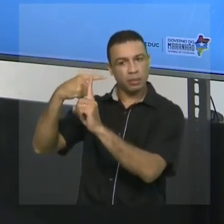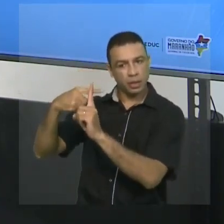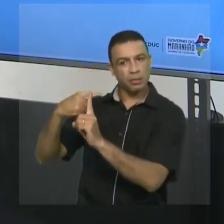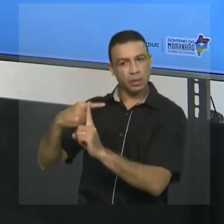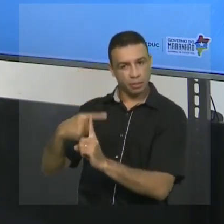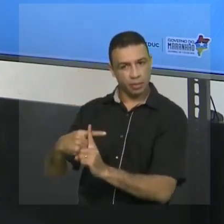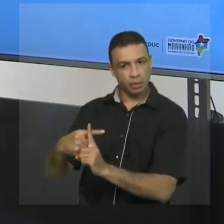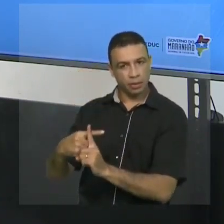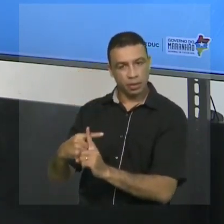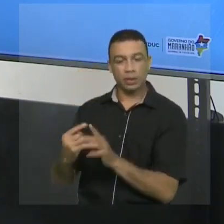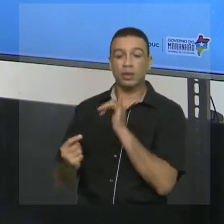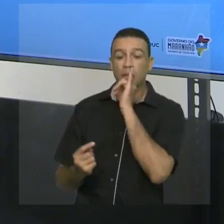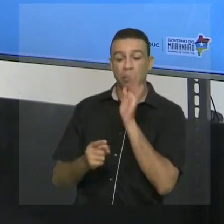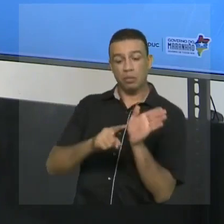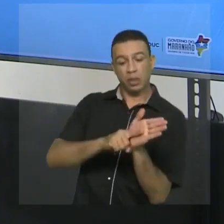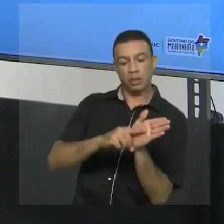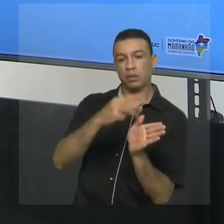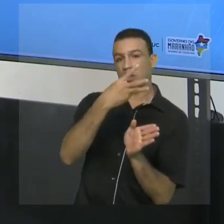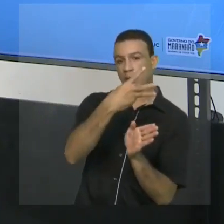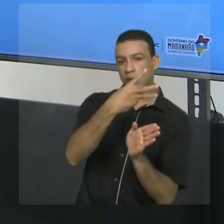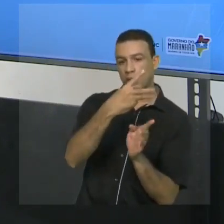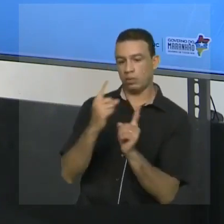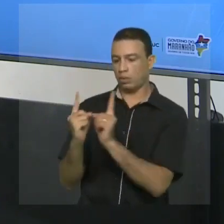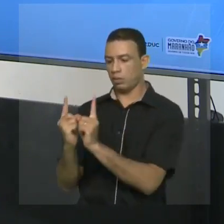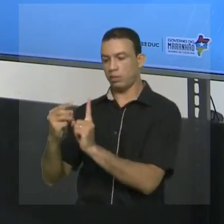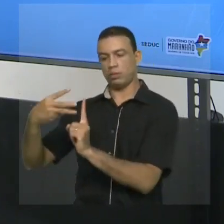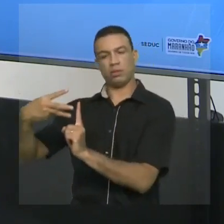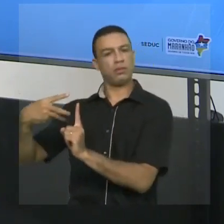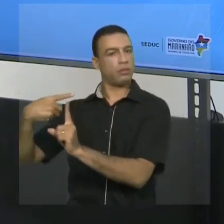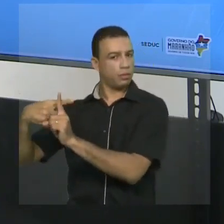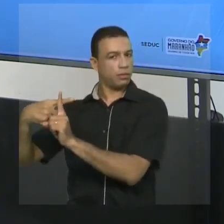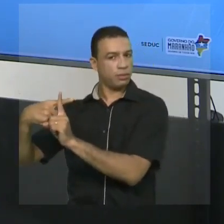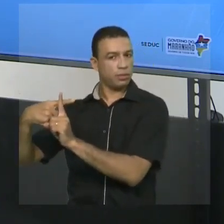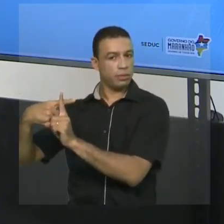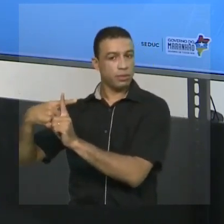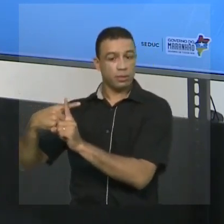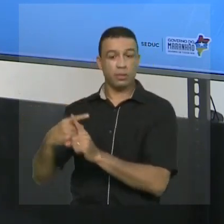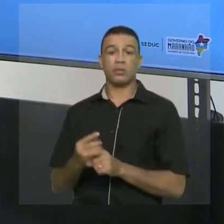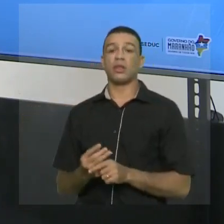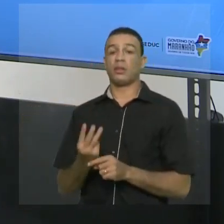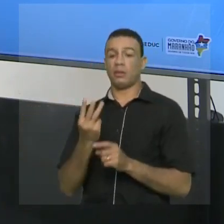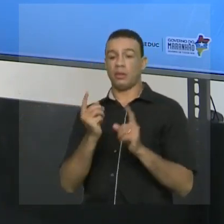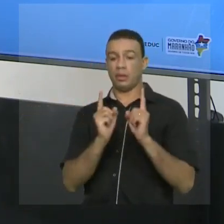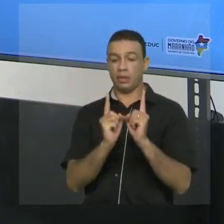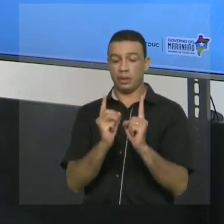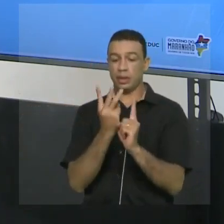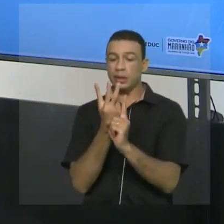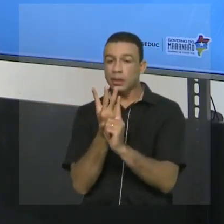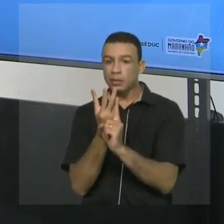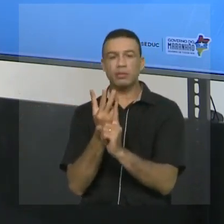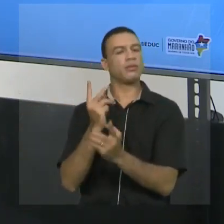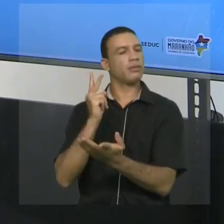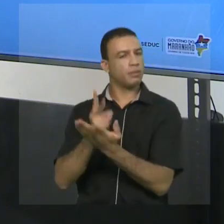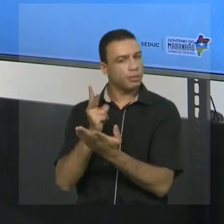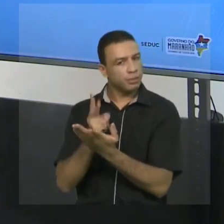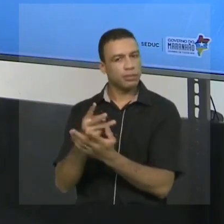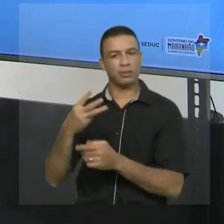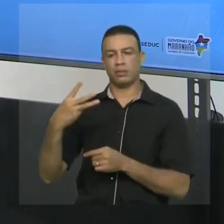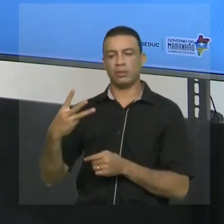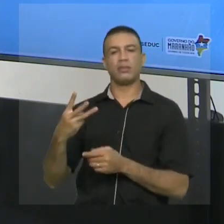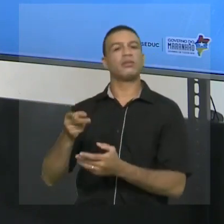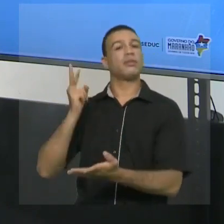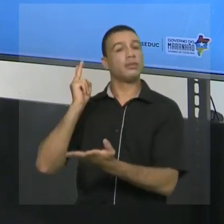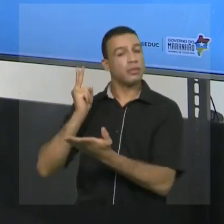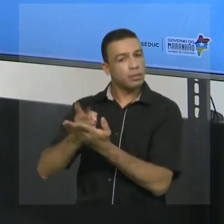Módulo de menos três, três. Módulo de três, três também. Isso quer dizer que